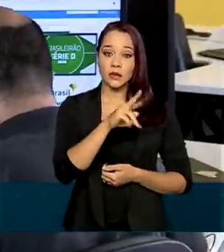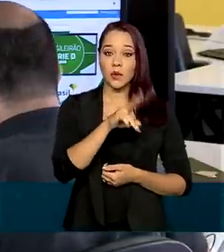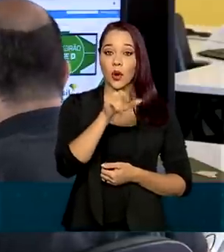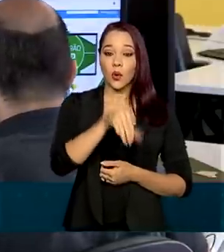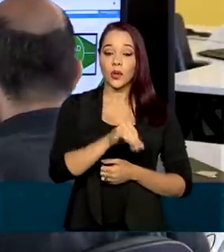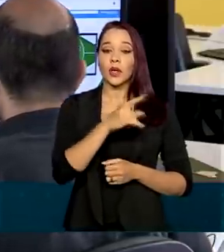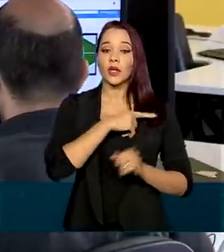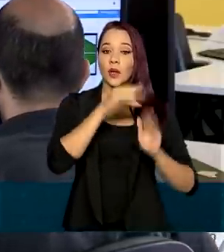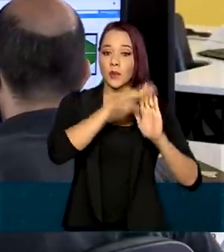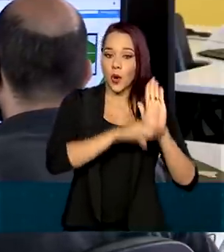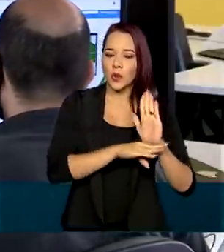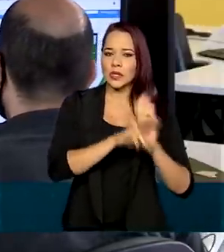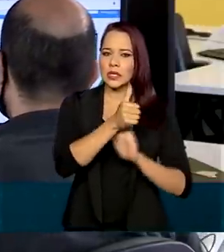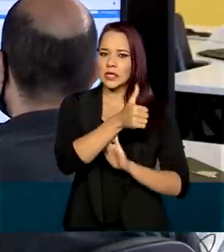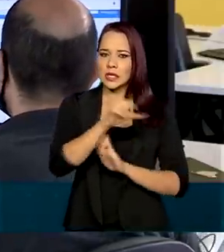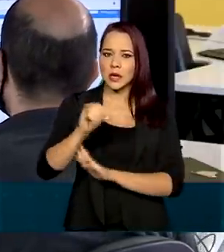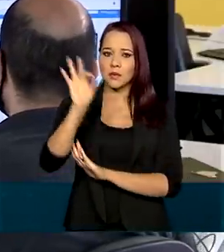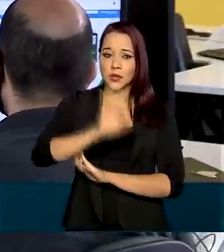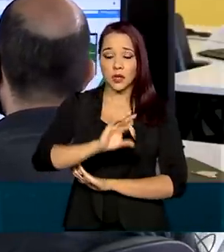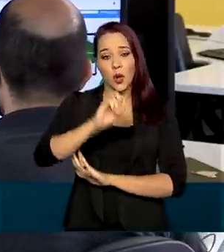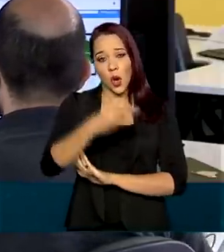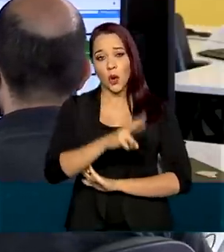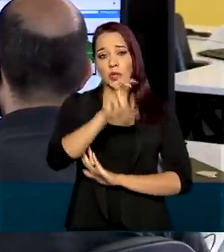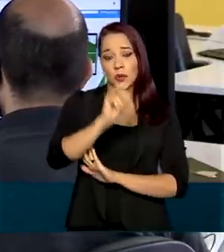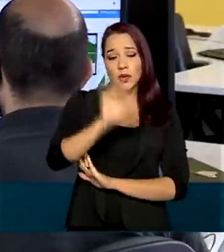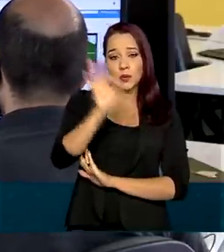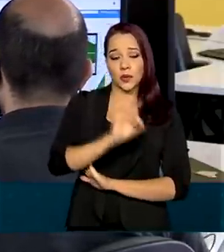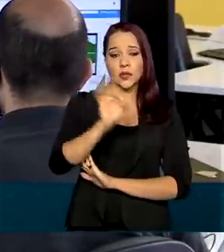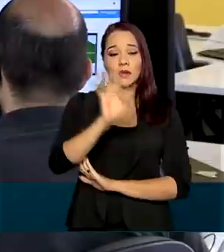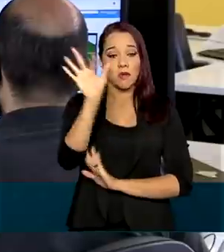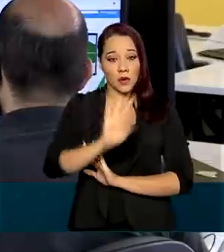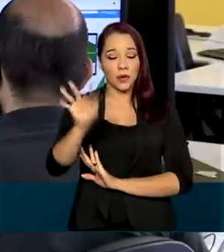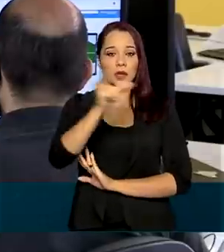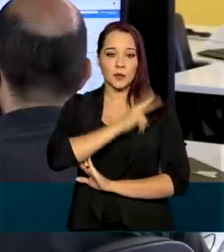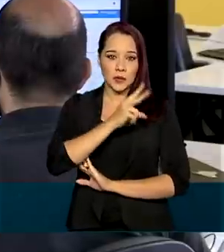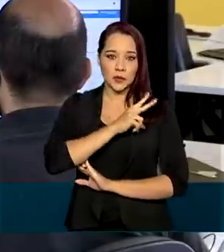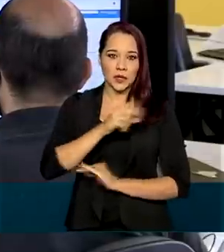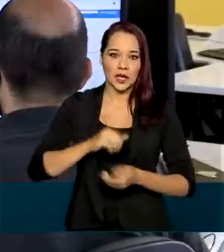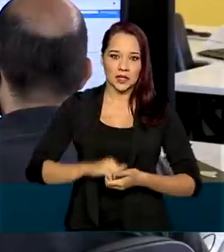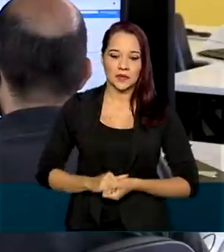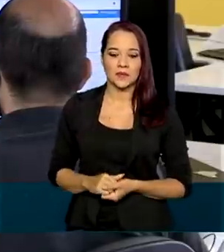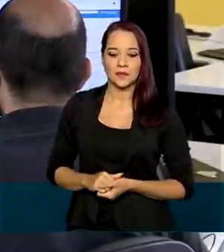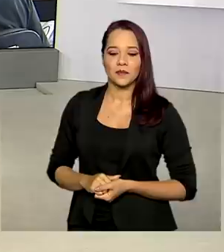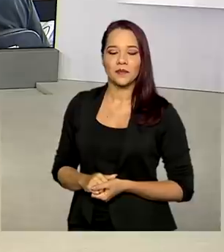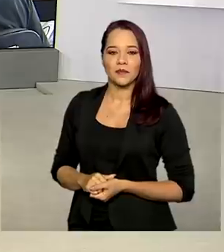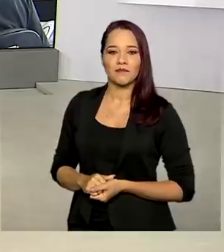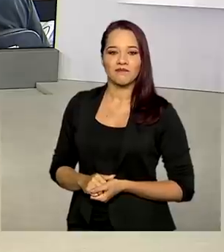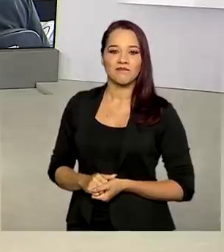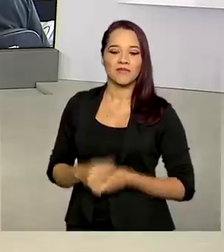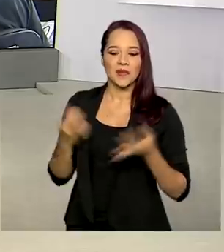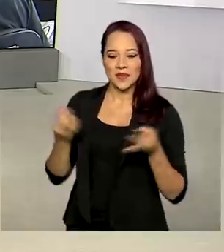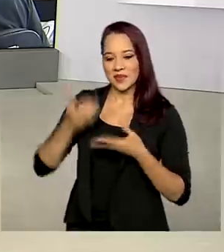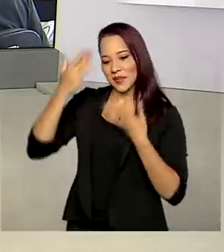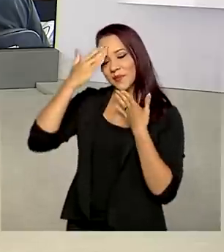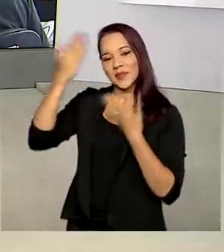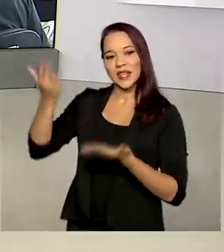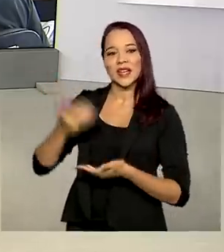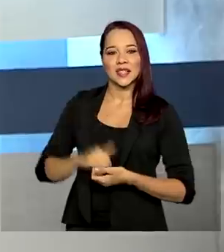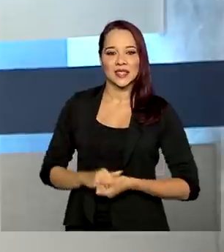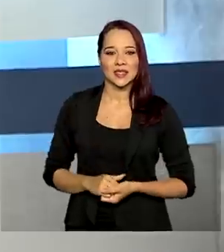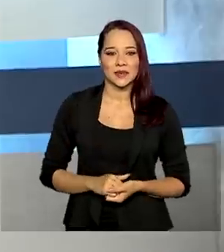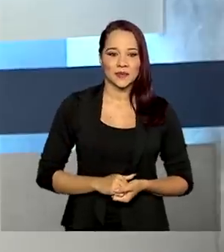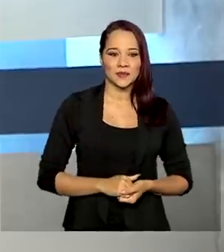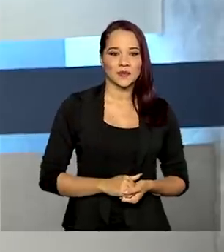bolsas integrais ou parciais em universidades particulares. Eu volto com você, Renata. Perfeito, Cláudio. Obrigada pelas suas